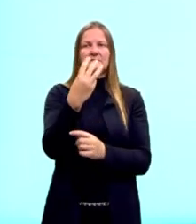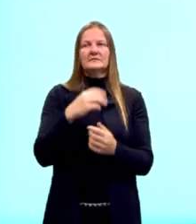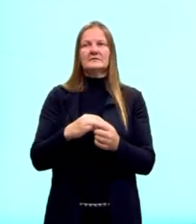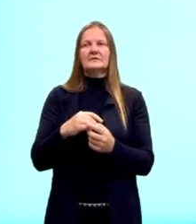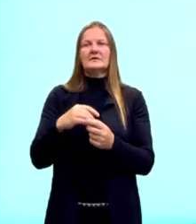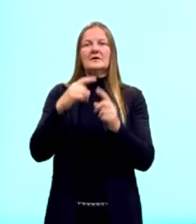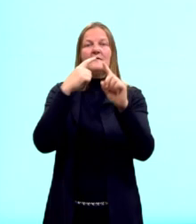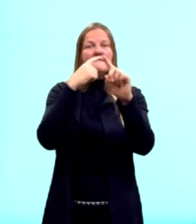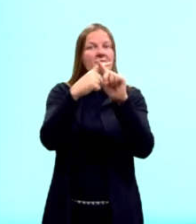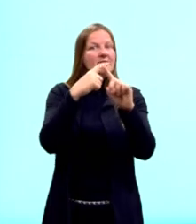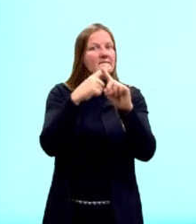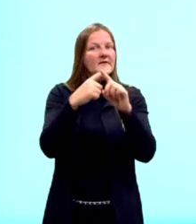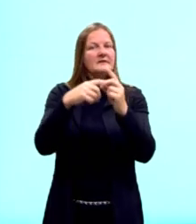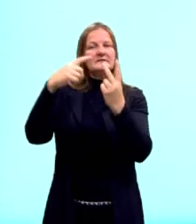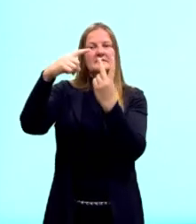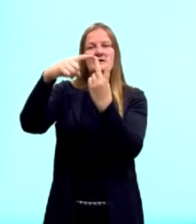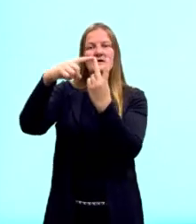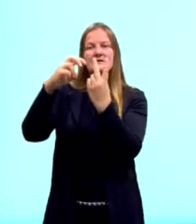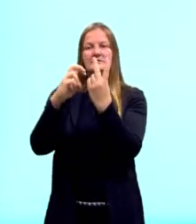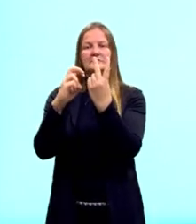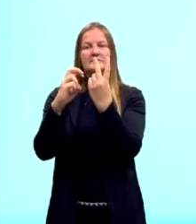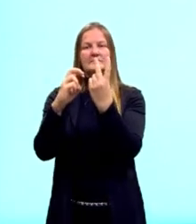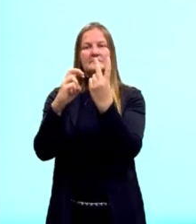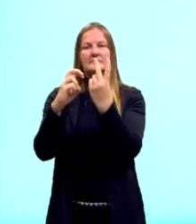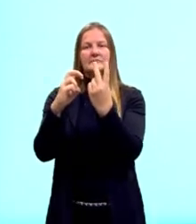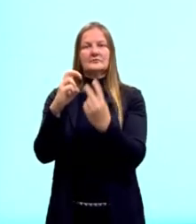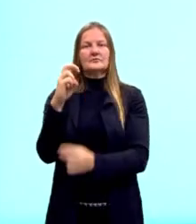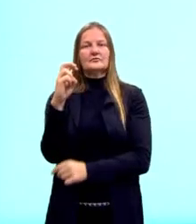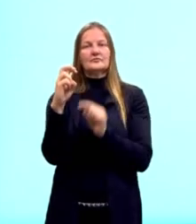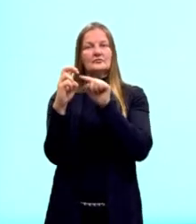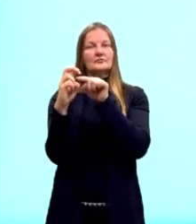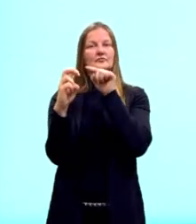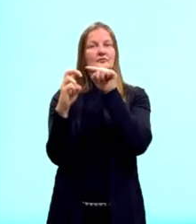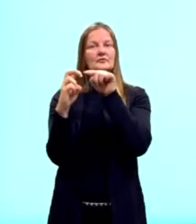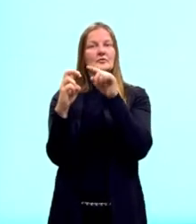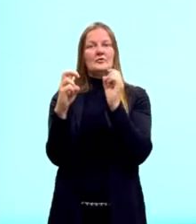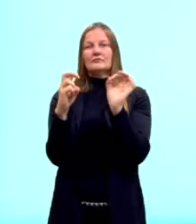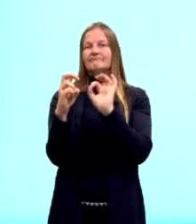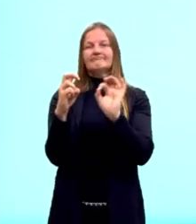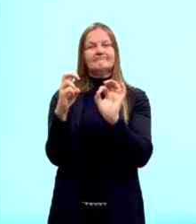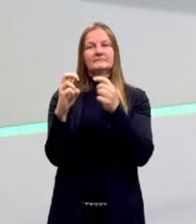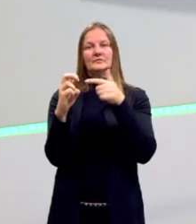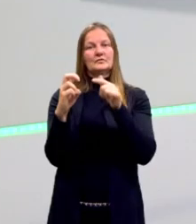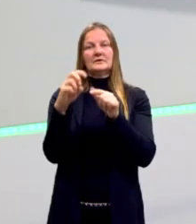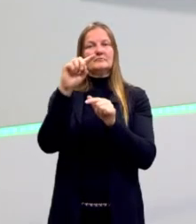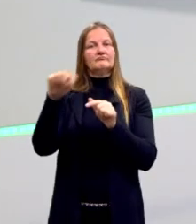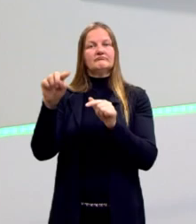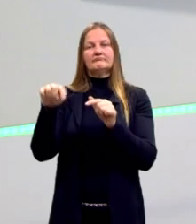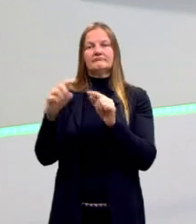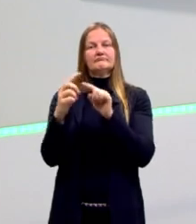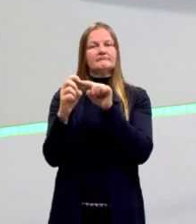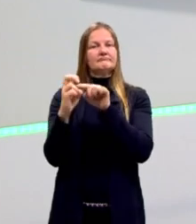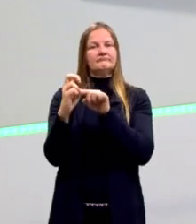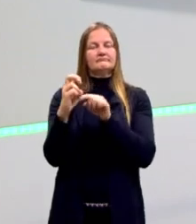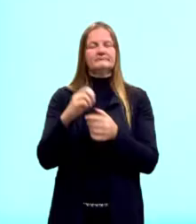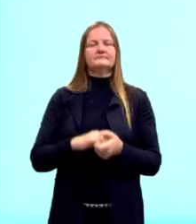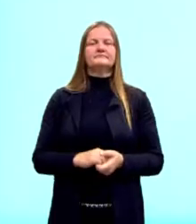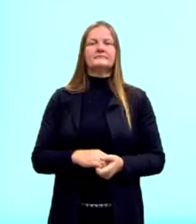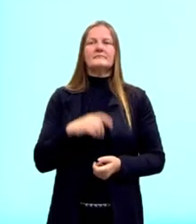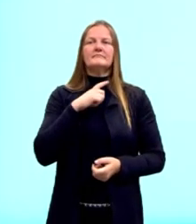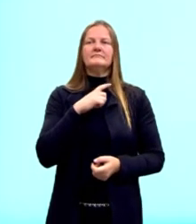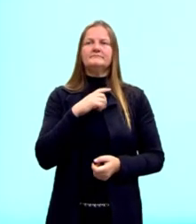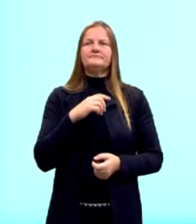multiplicamos pela raiz de 5, porque este aqui não pode ser simplificado. Então, temos, né,